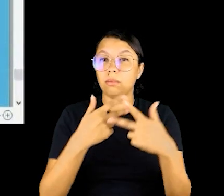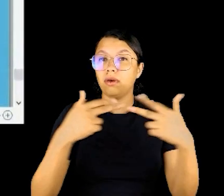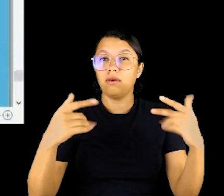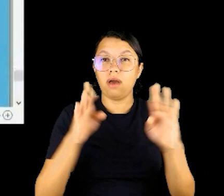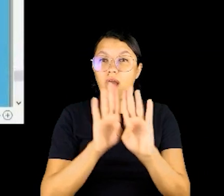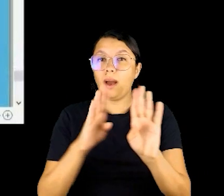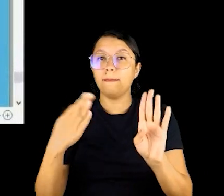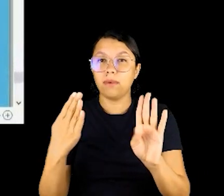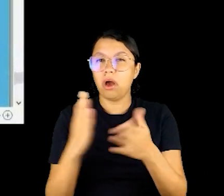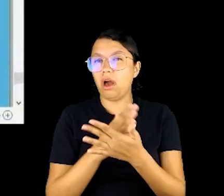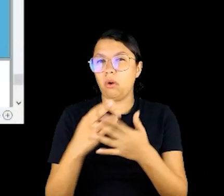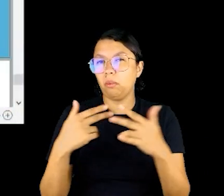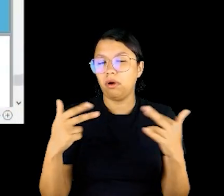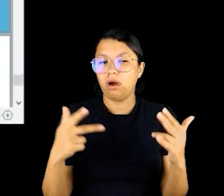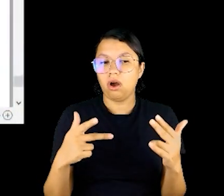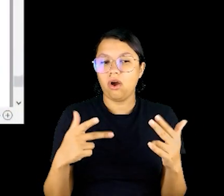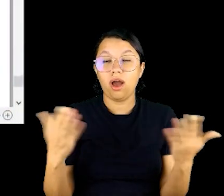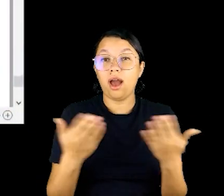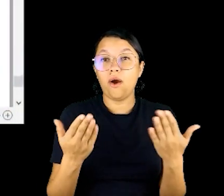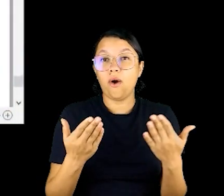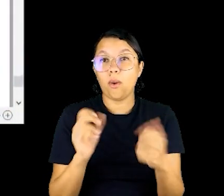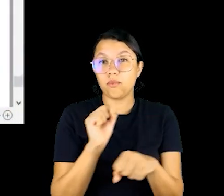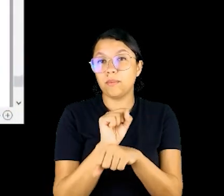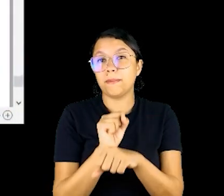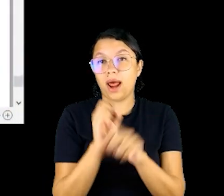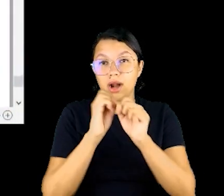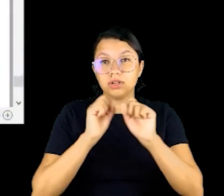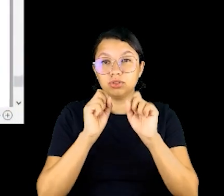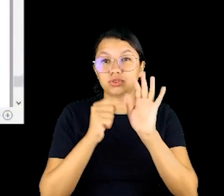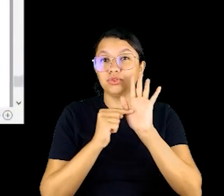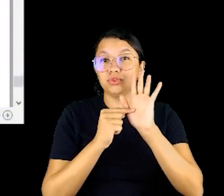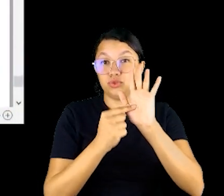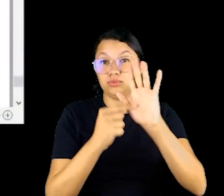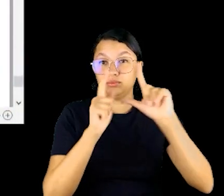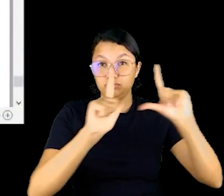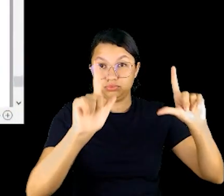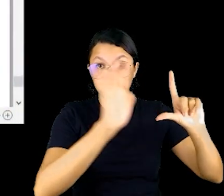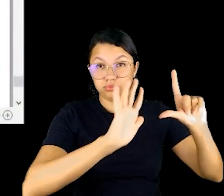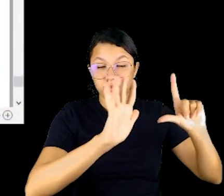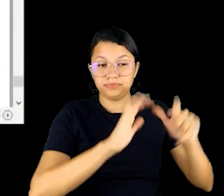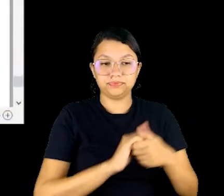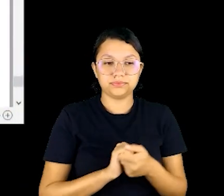o sistema multiportas, alguma coisa, e é isso, eu vou parar aqui de compartilhar.